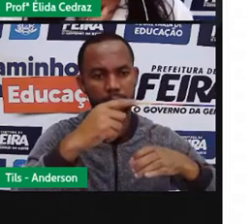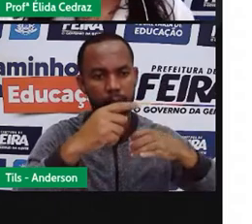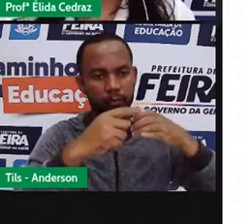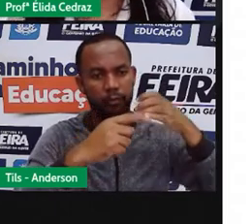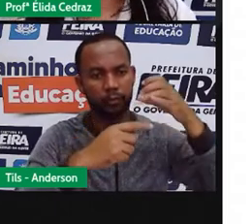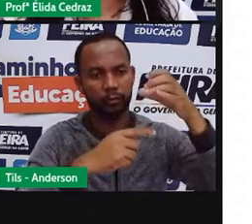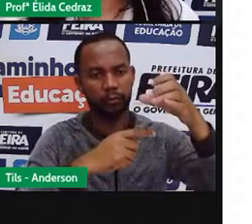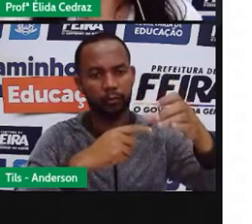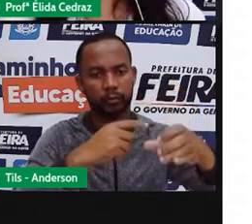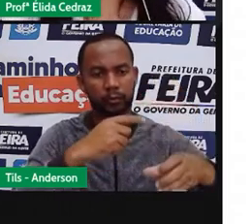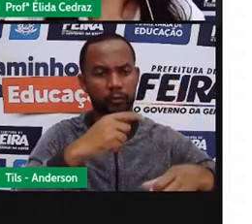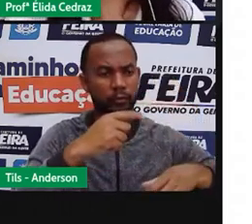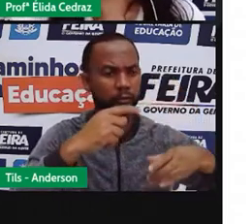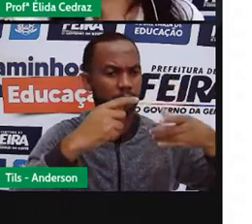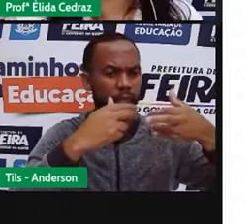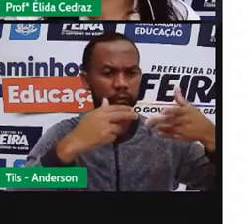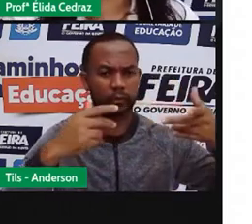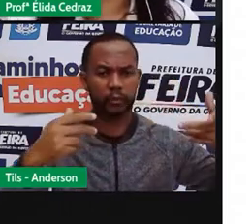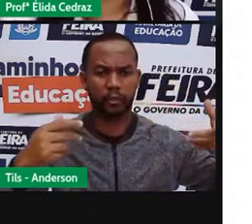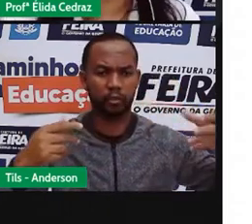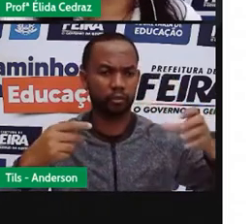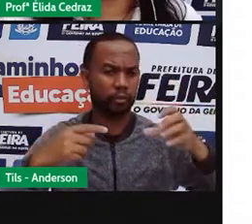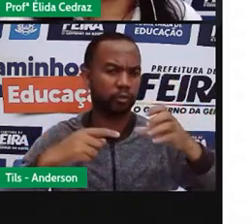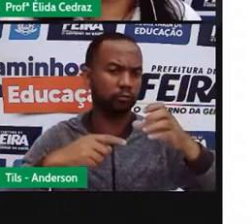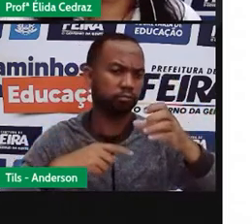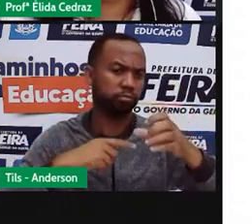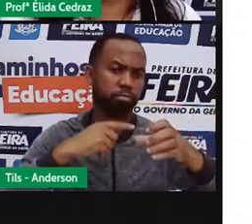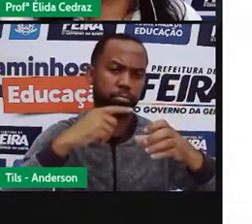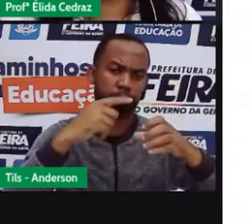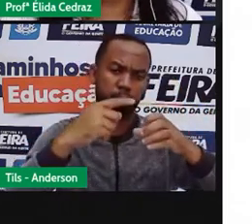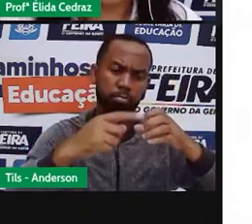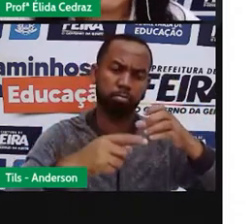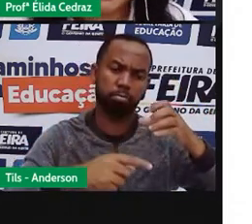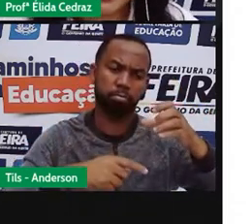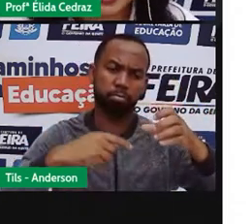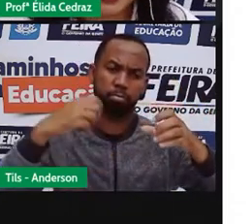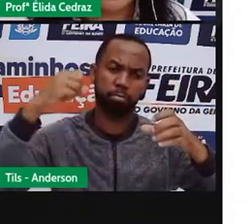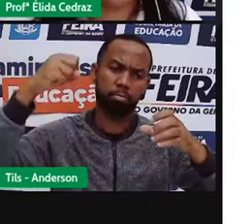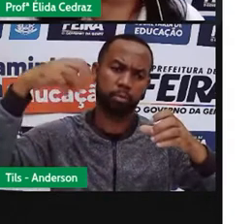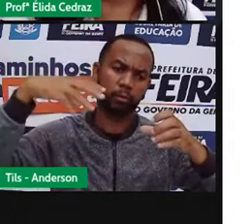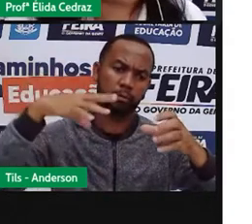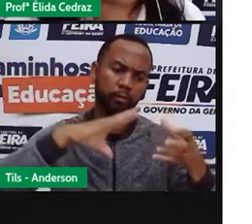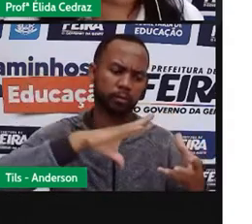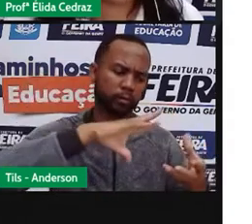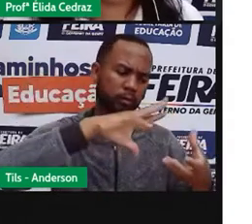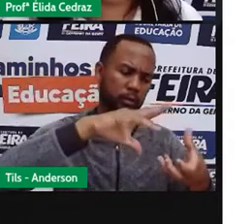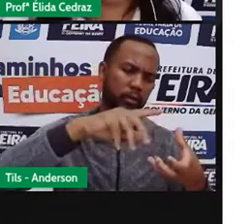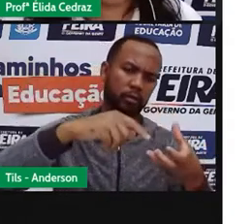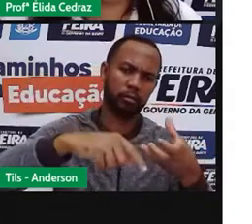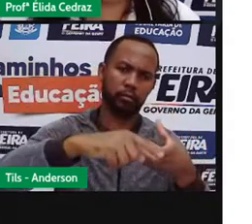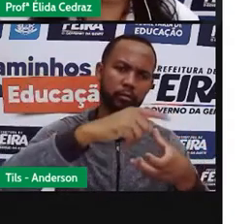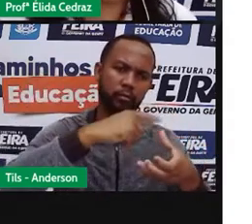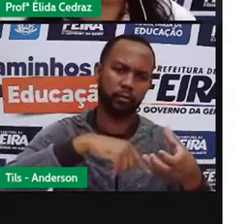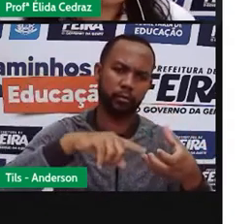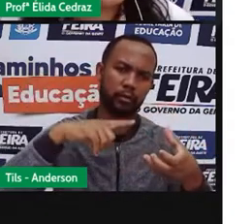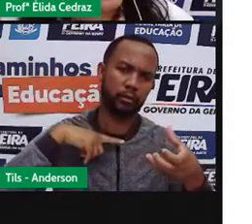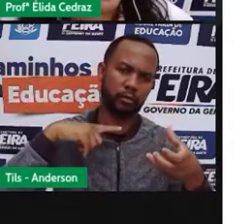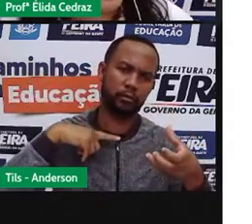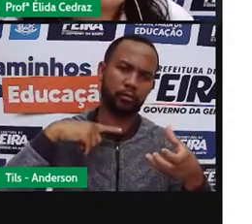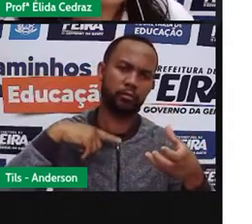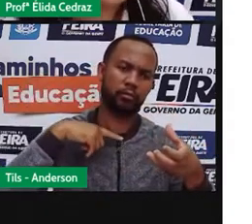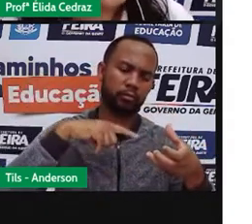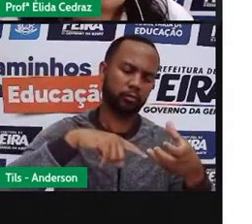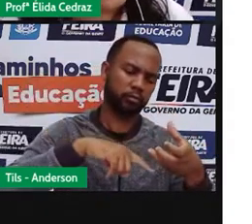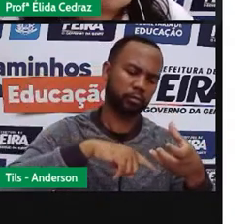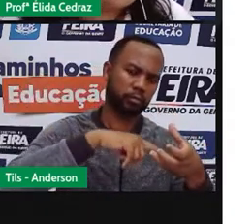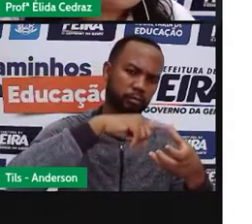E os planetas, eles giram em torno do Sol. A Terra tem os dois movimentos. O que nos dá